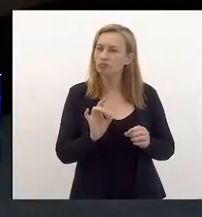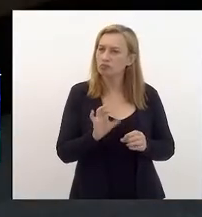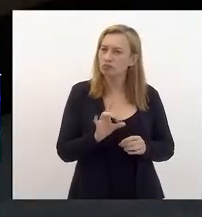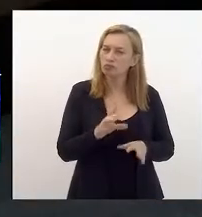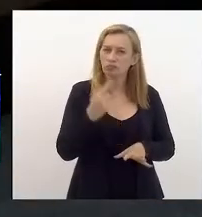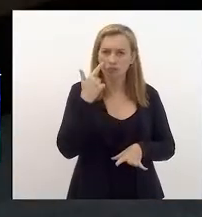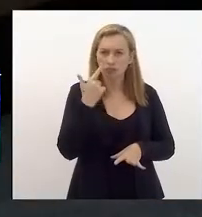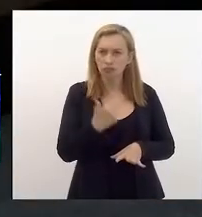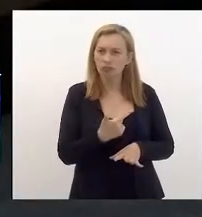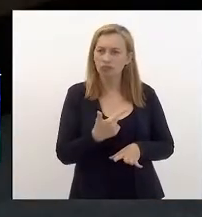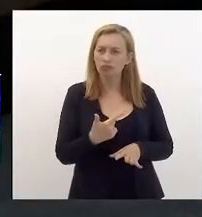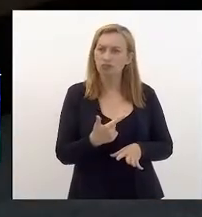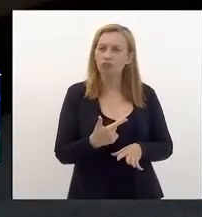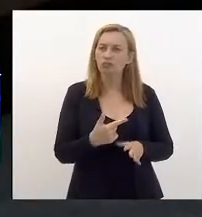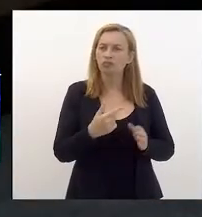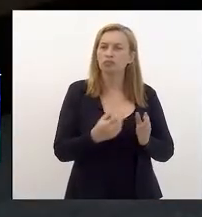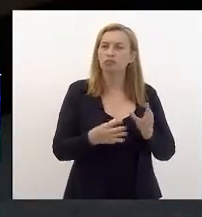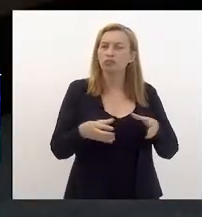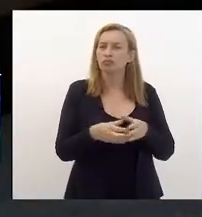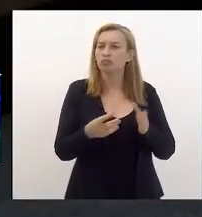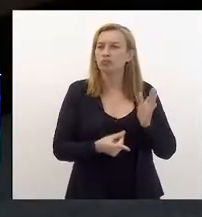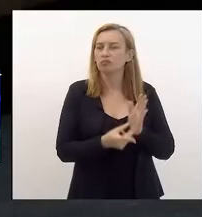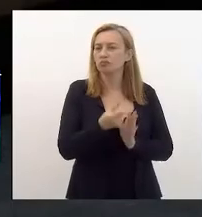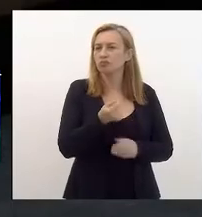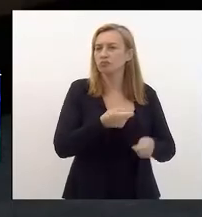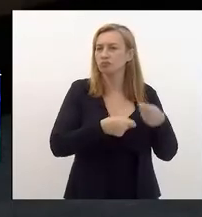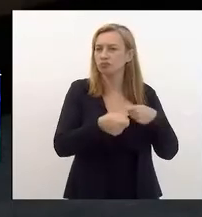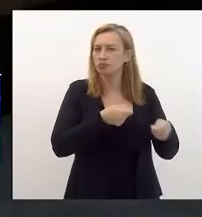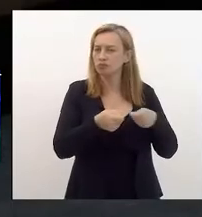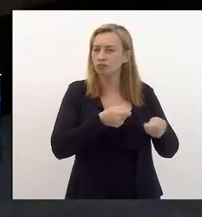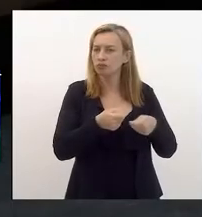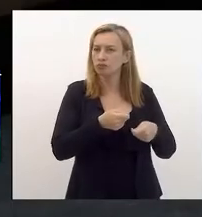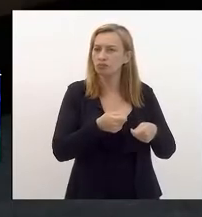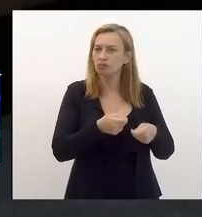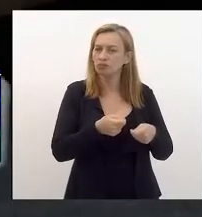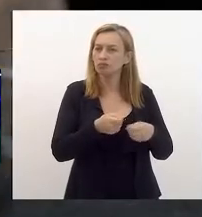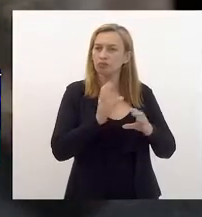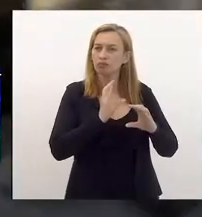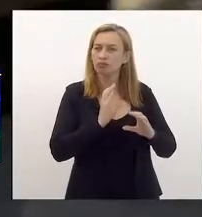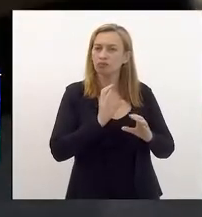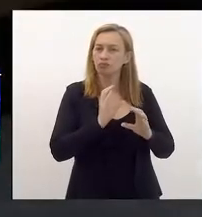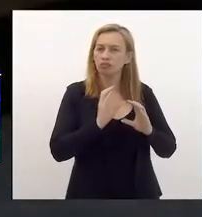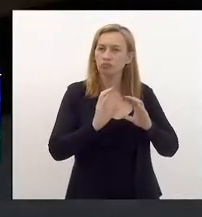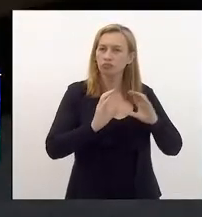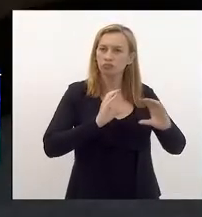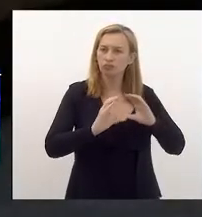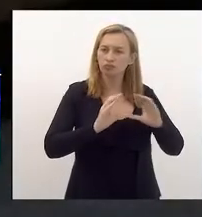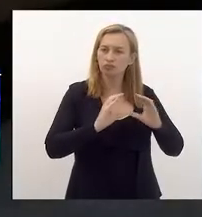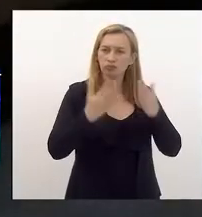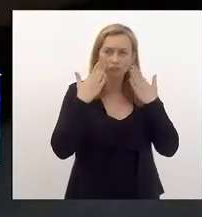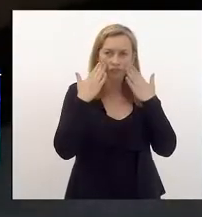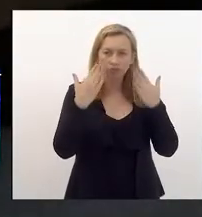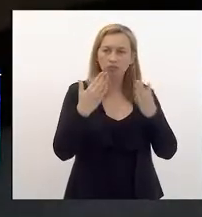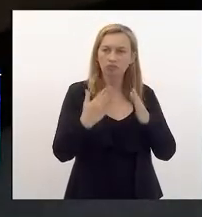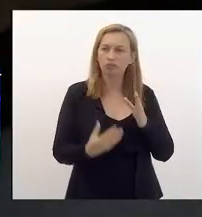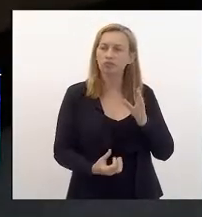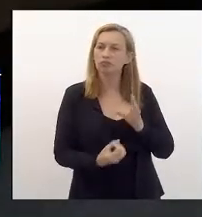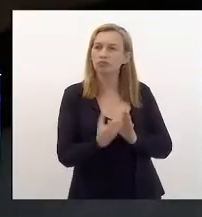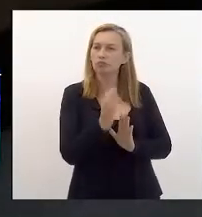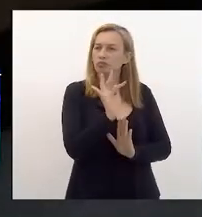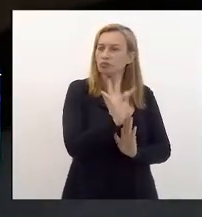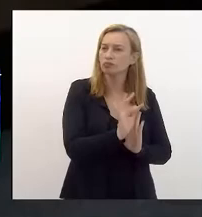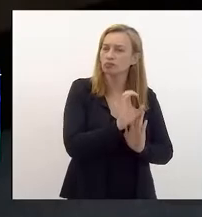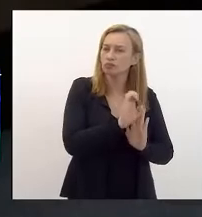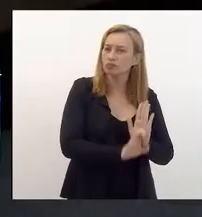consignar aqui, Comissão de Orçamento, Finanças e Fiscalização Financeira e Controle, um comunicado, apresentação de emendas ao projeto